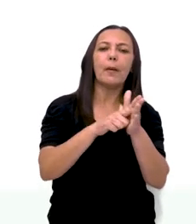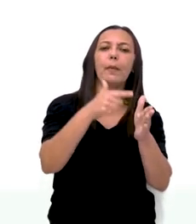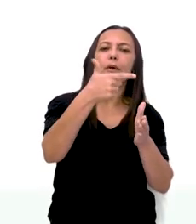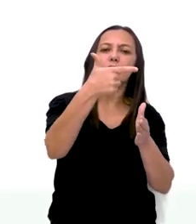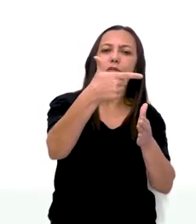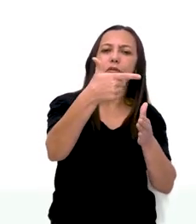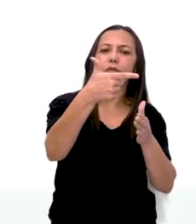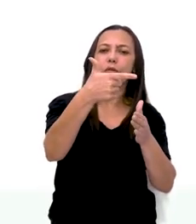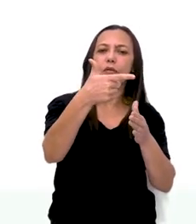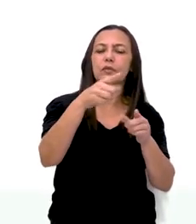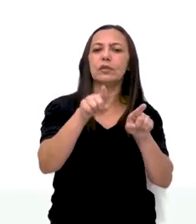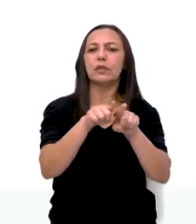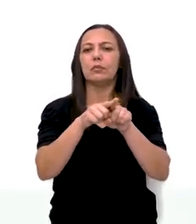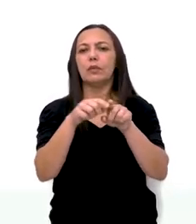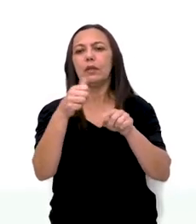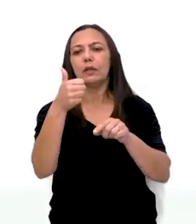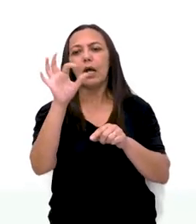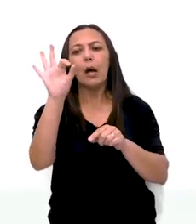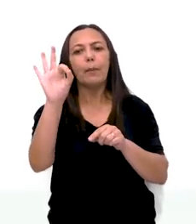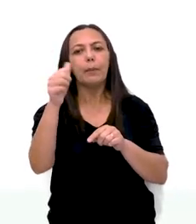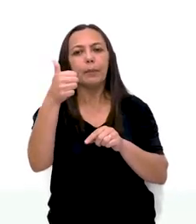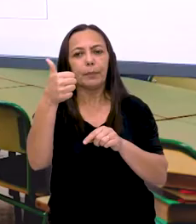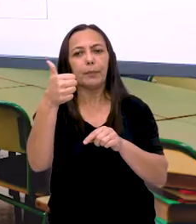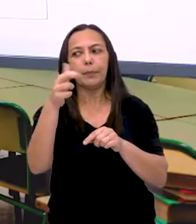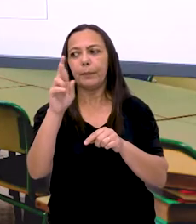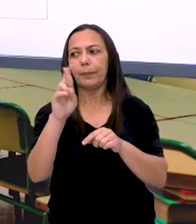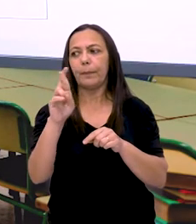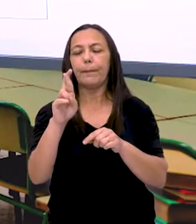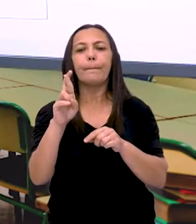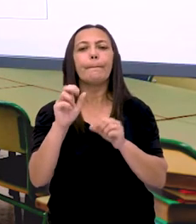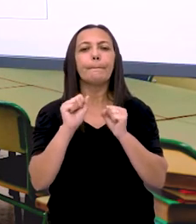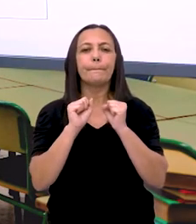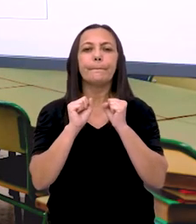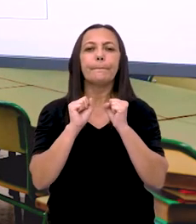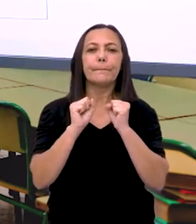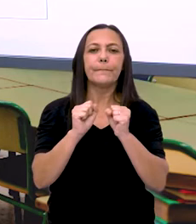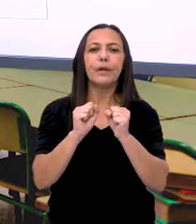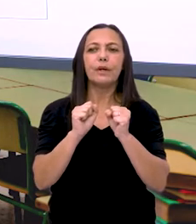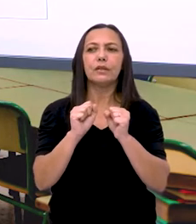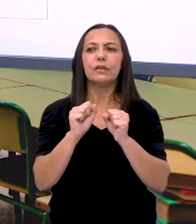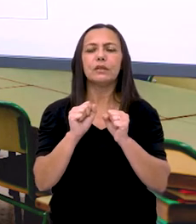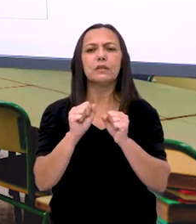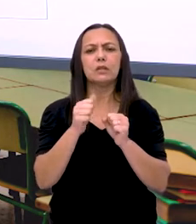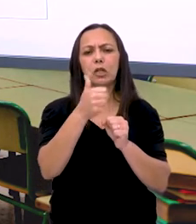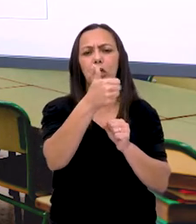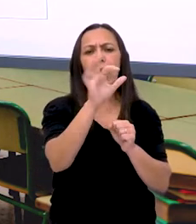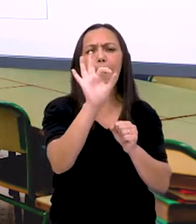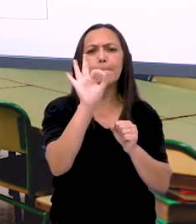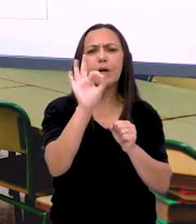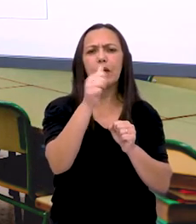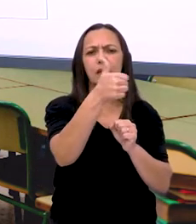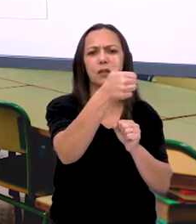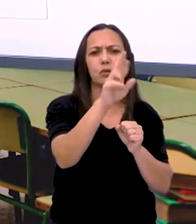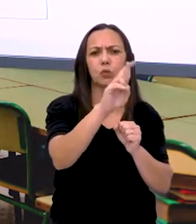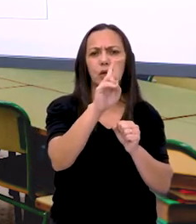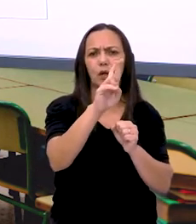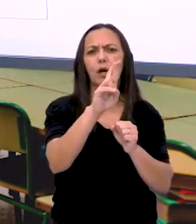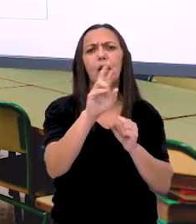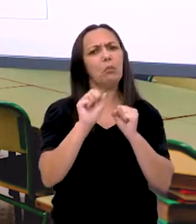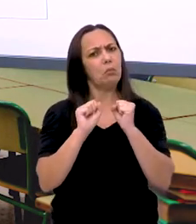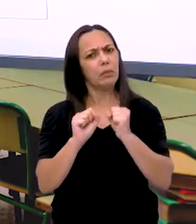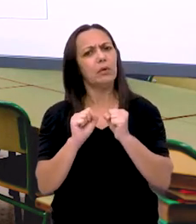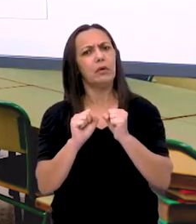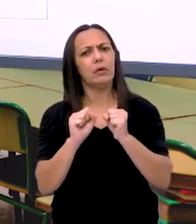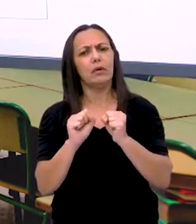uma cédula de dois uma moeda de um? Sim. Eu posso colocar três moedas de um real? Posso também.